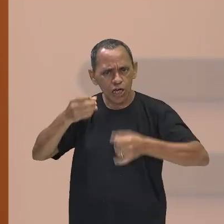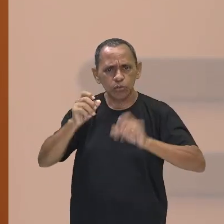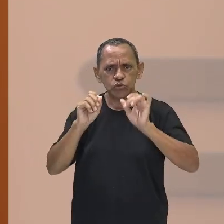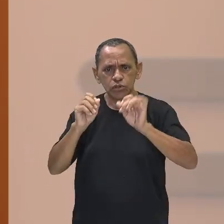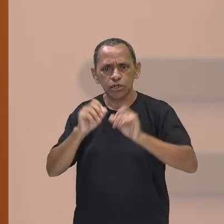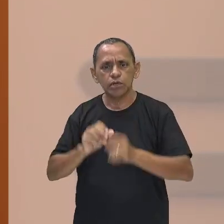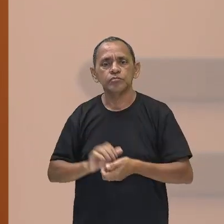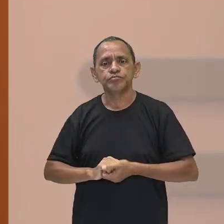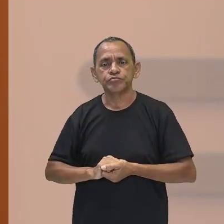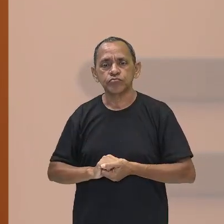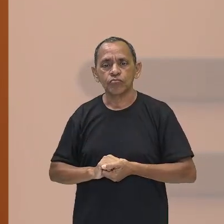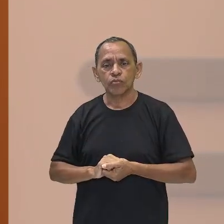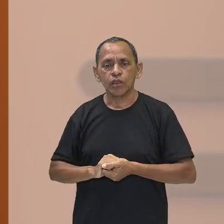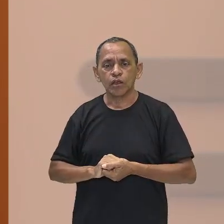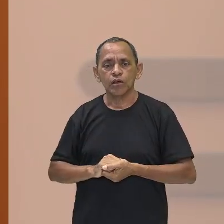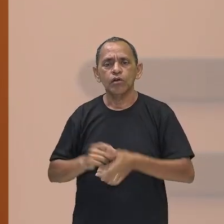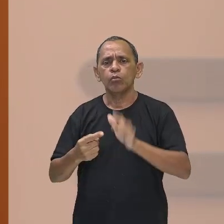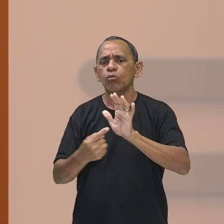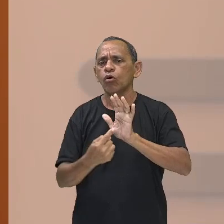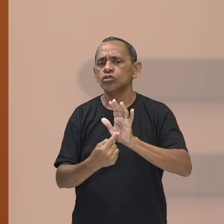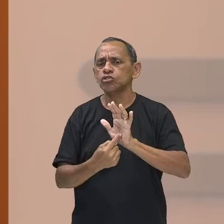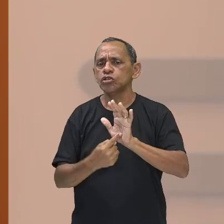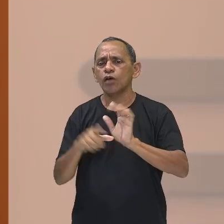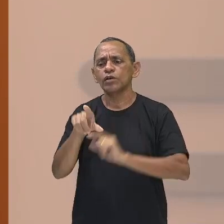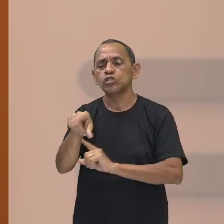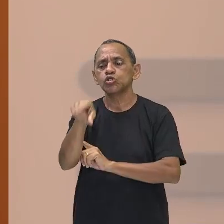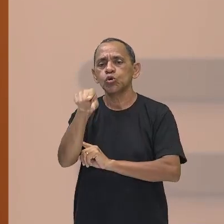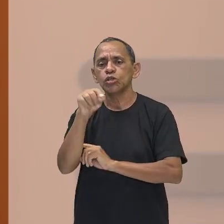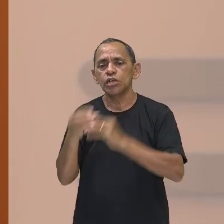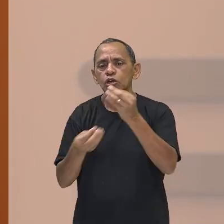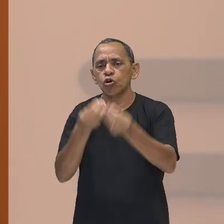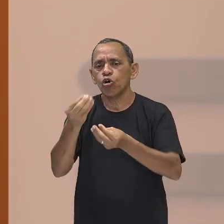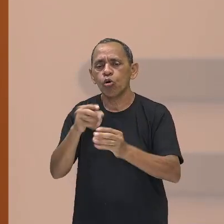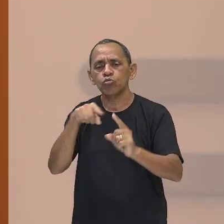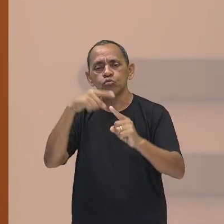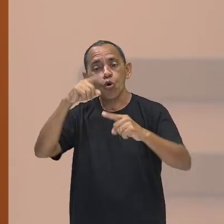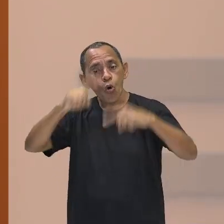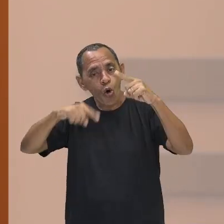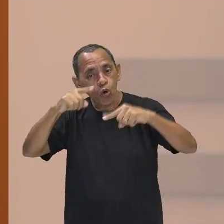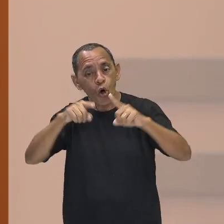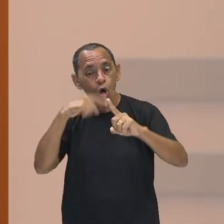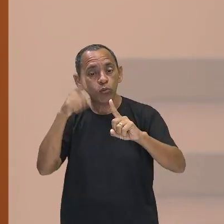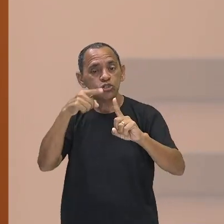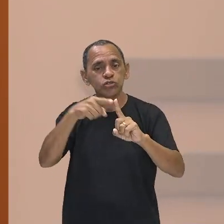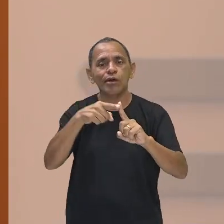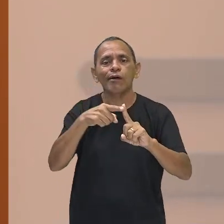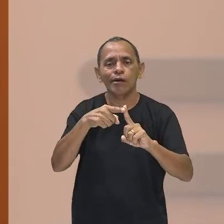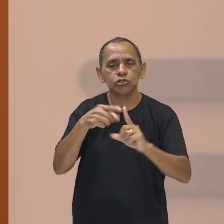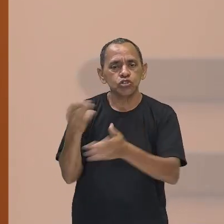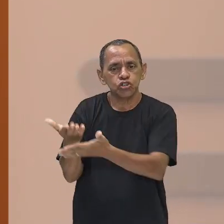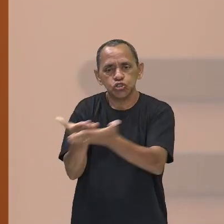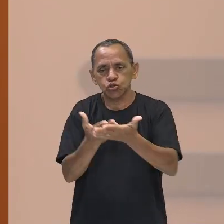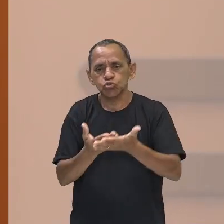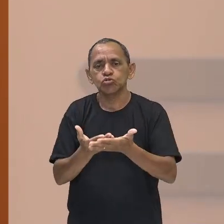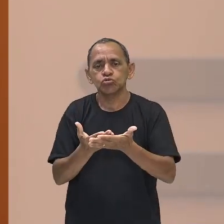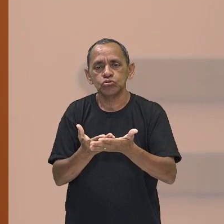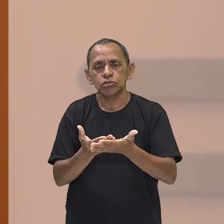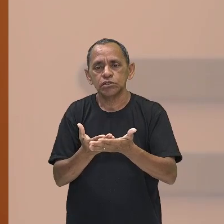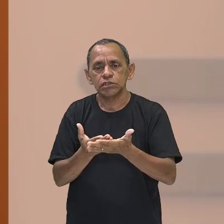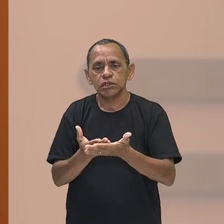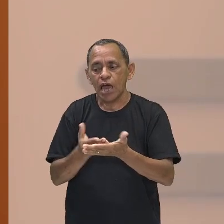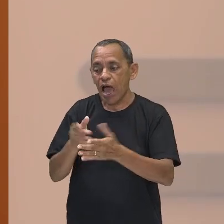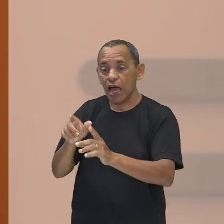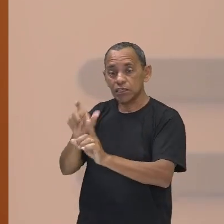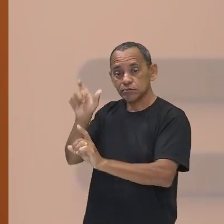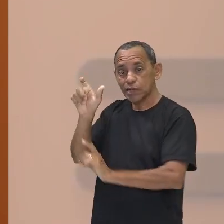eleger como objeto de estudo da sociologia a sociedade. Ele vai dizer que a